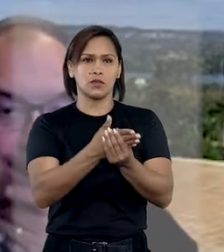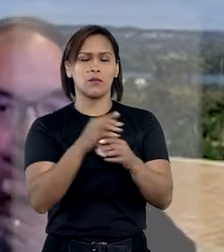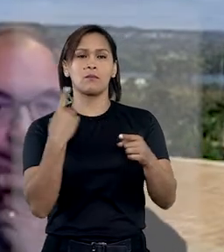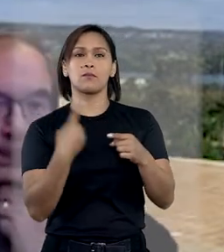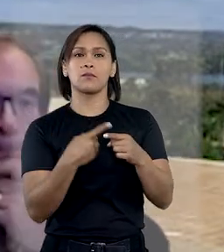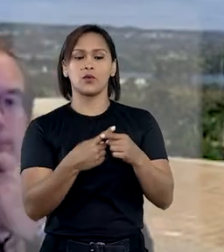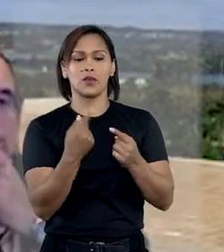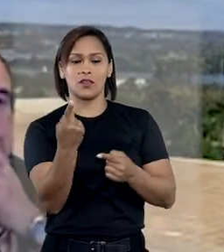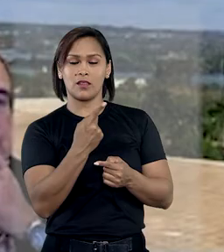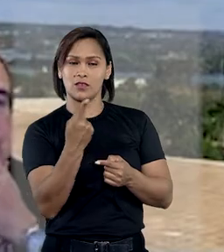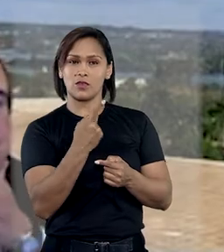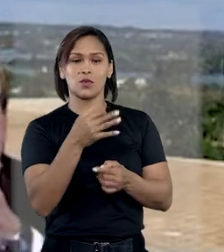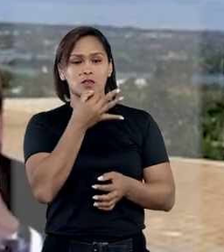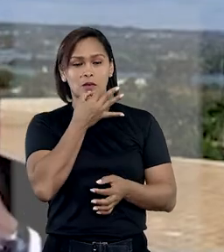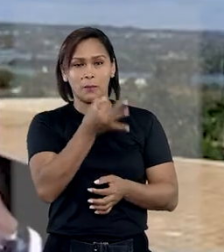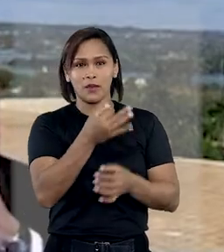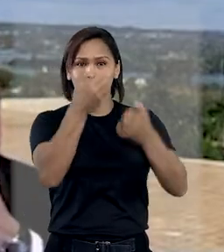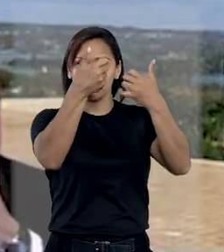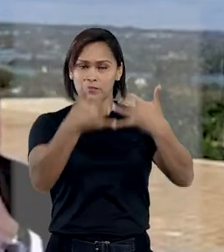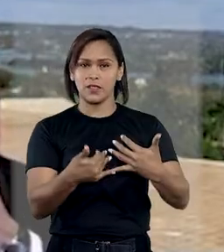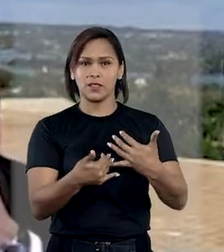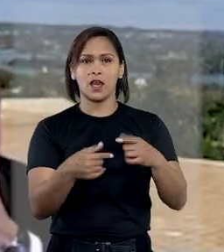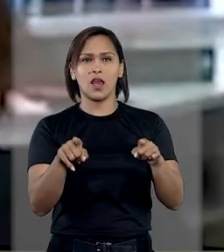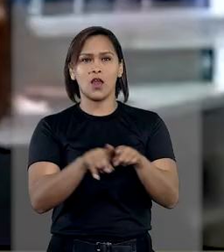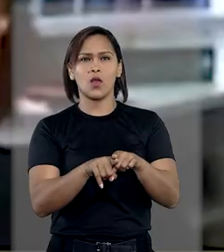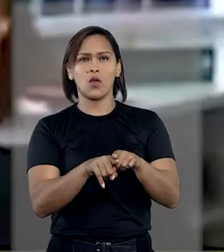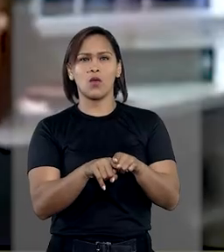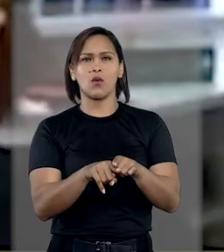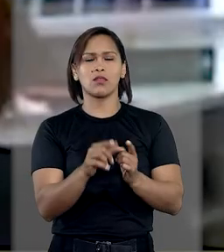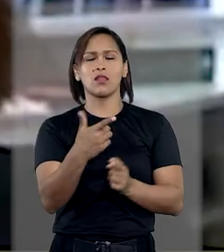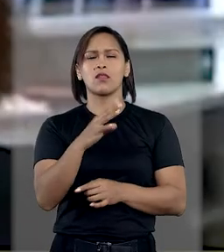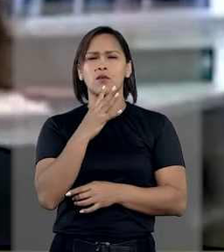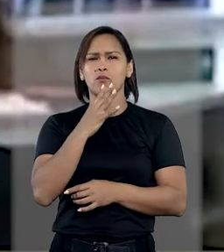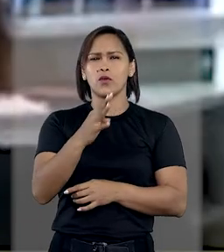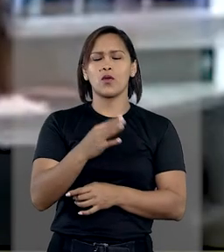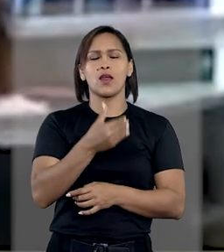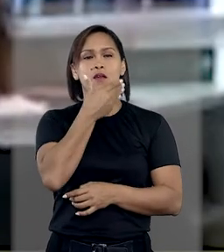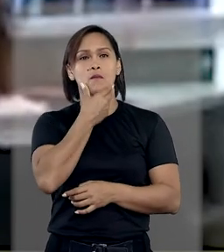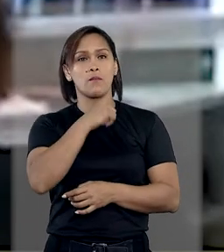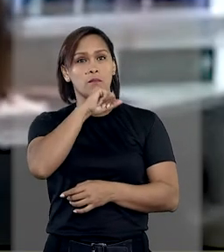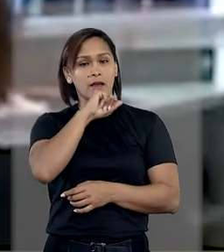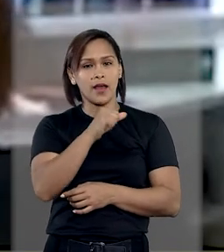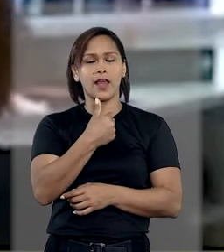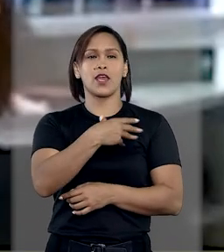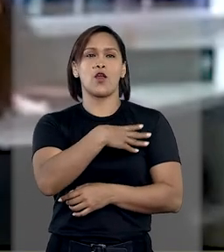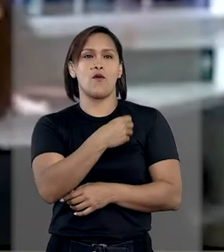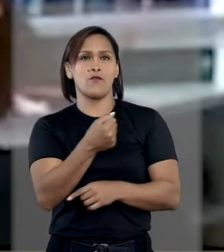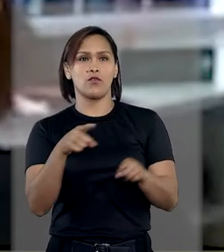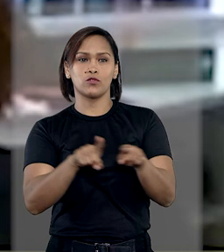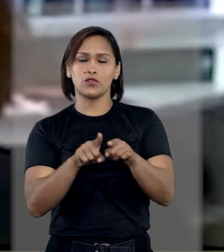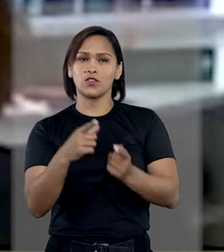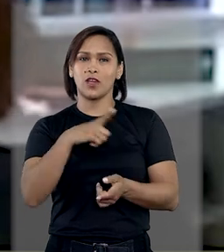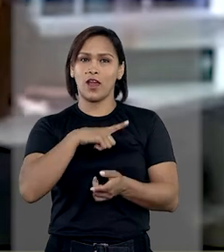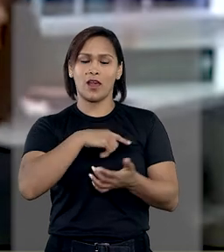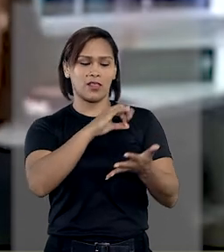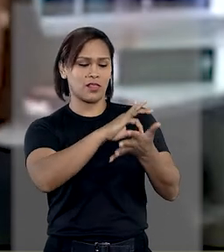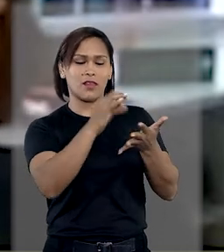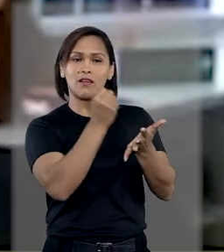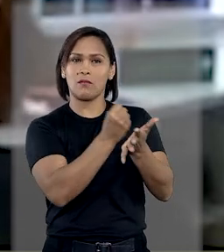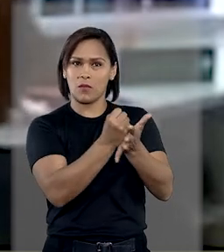caso, uma vez que, nas duas hipóteses levantadas, quando se desconhecem os genitores e quando já existe